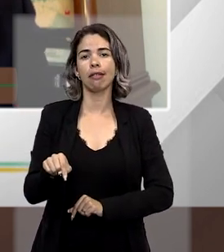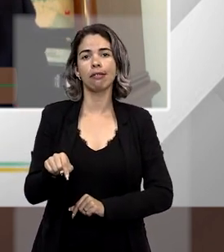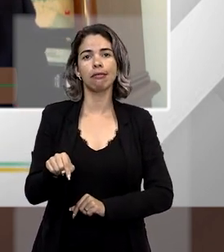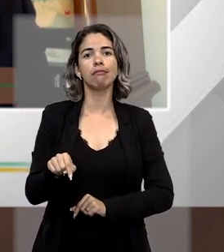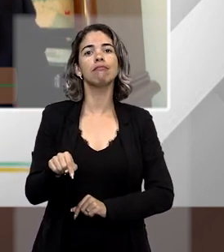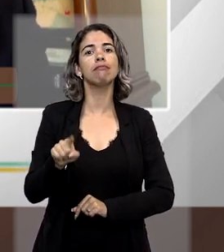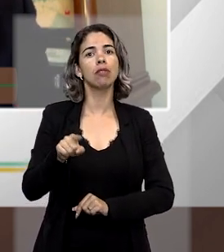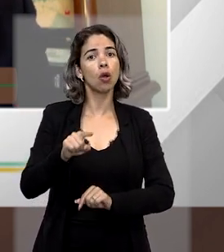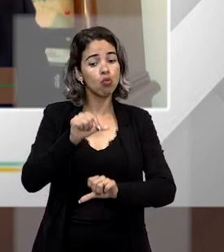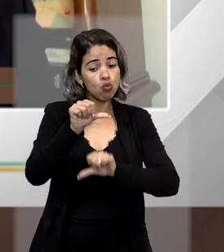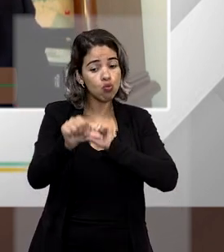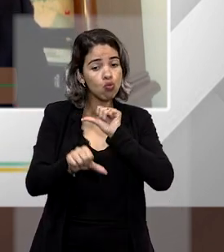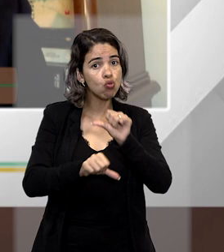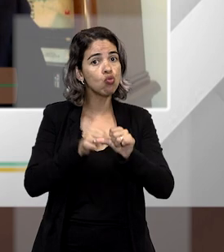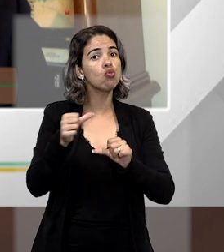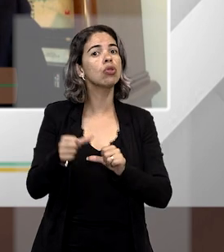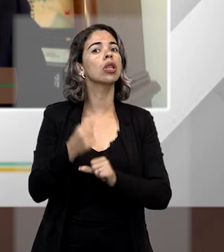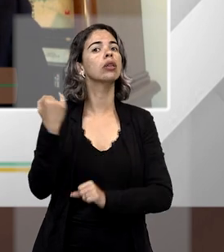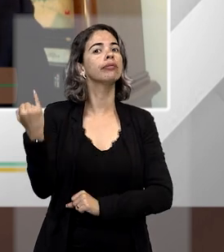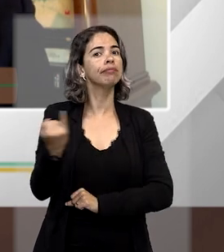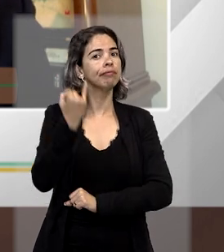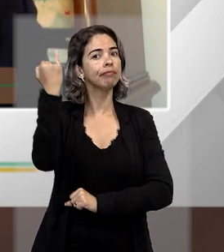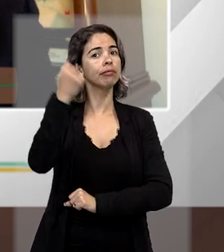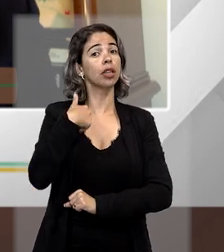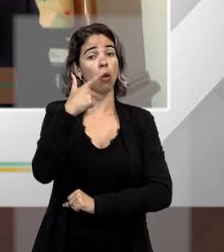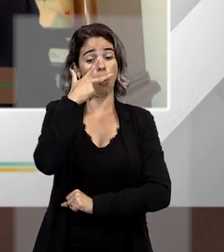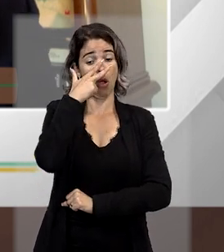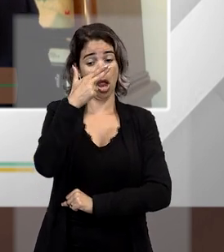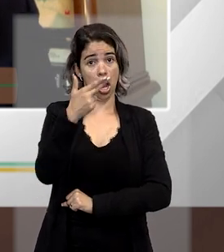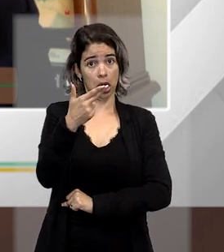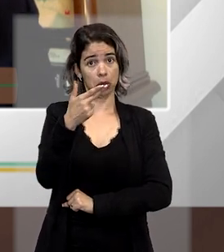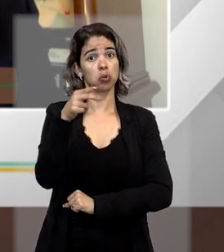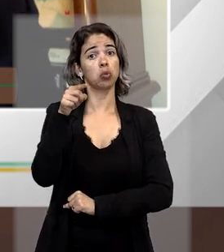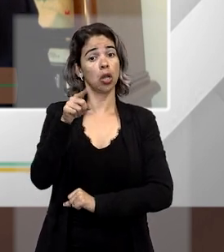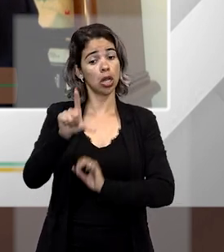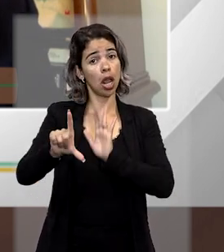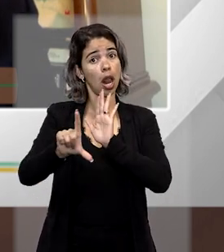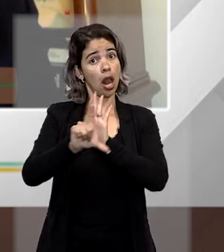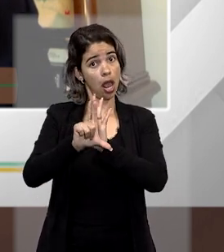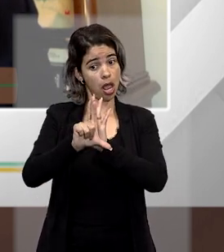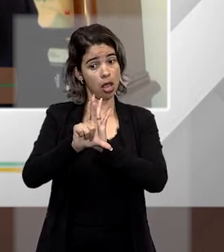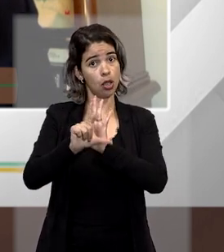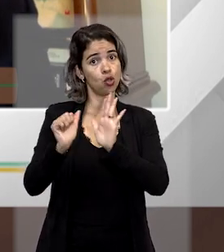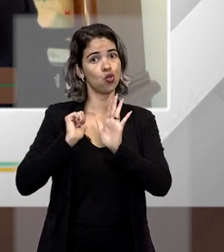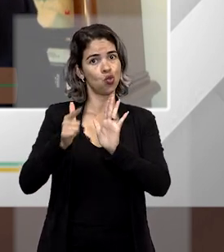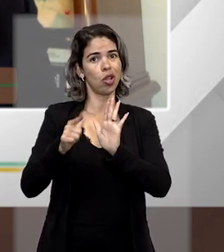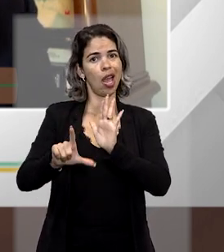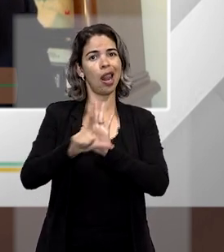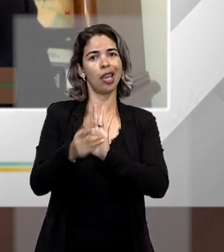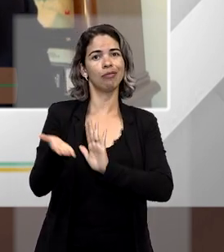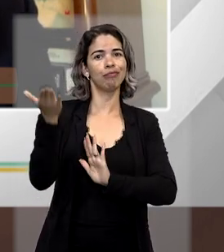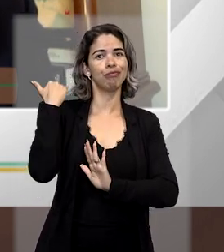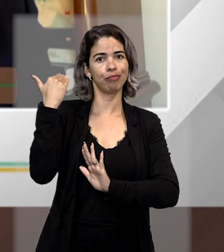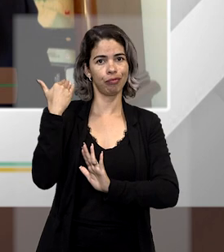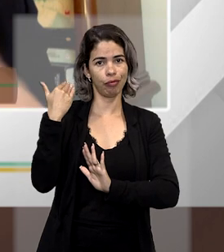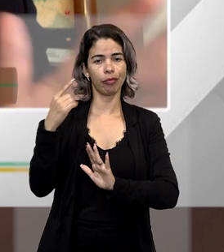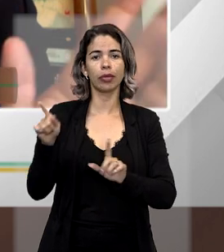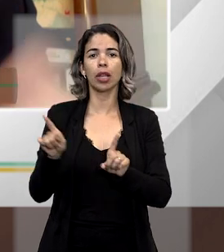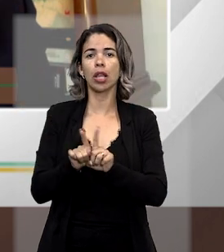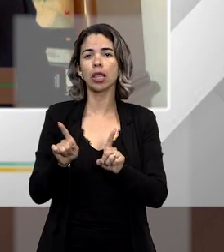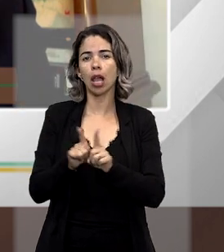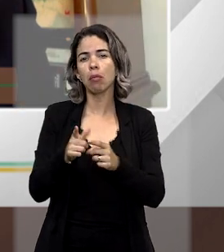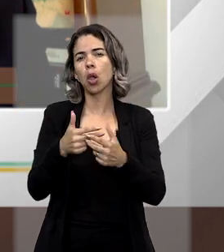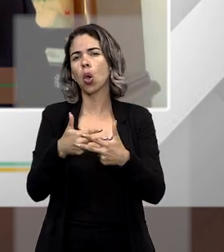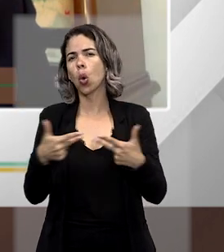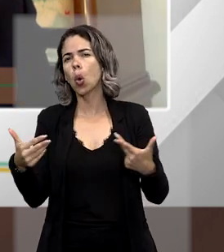das grandes mudanças que eu acho dessa lei em relação à lei anterior. E muita